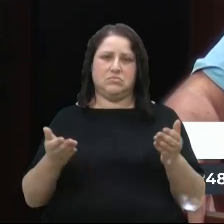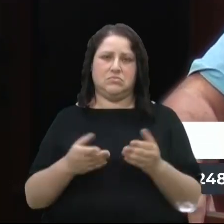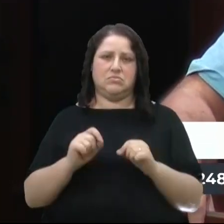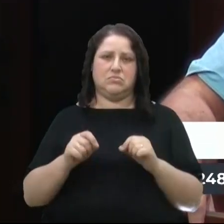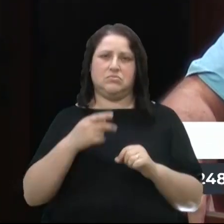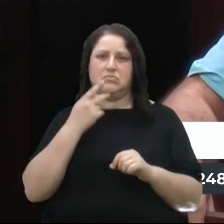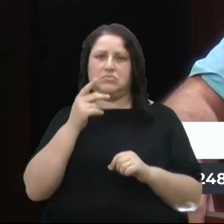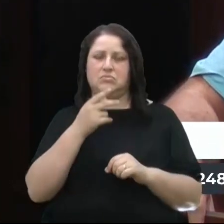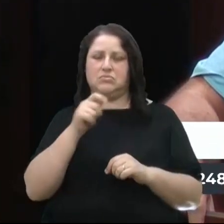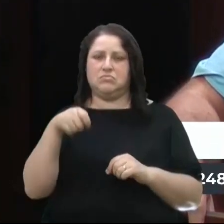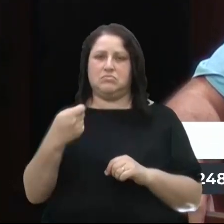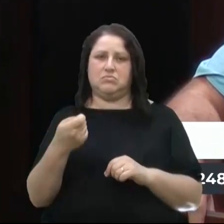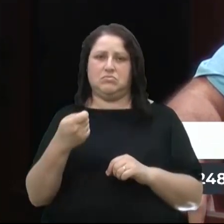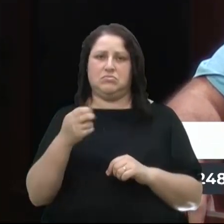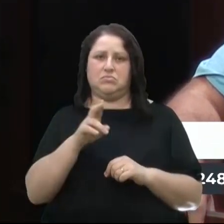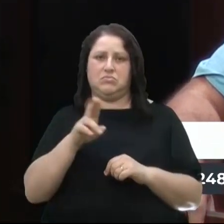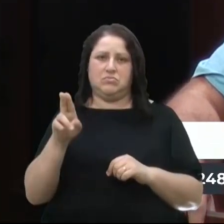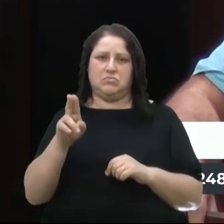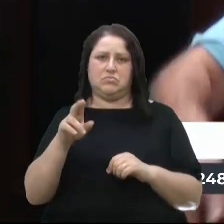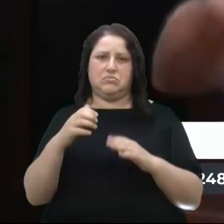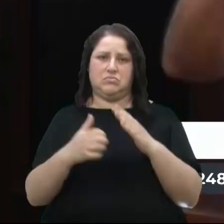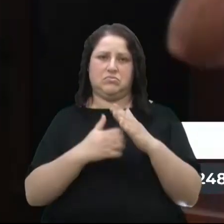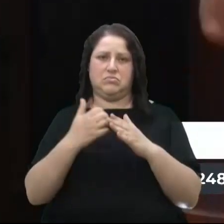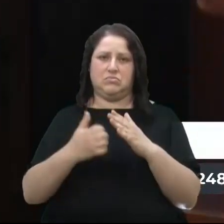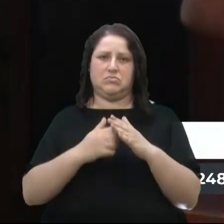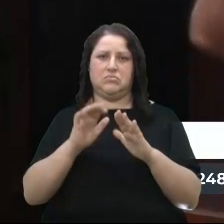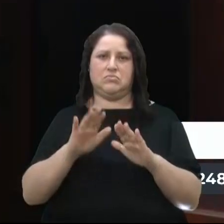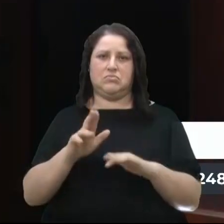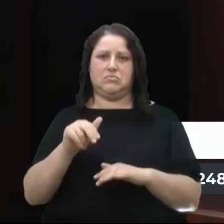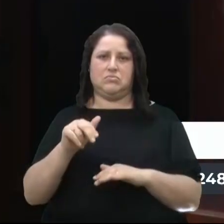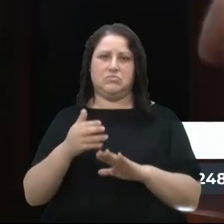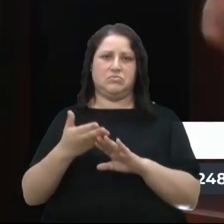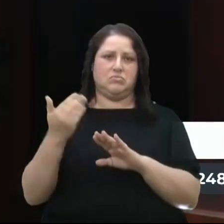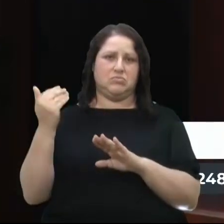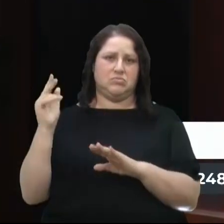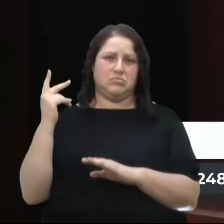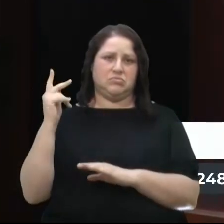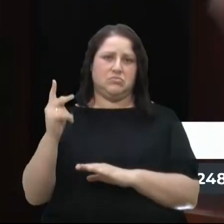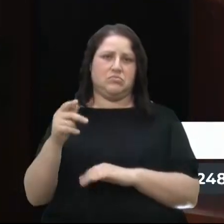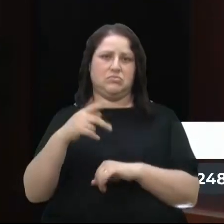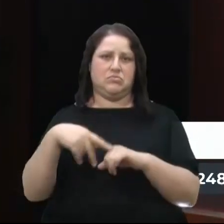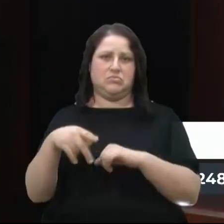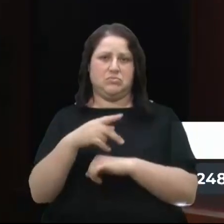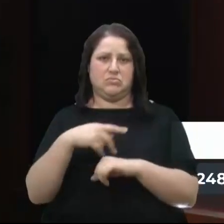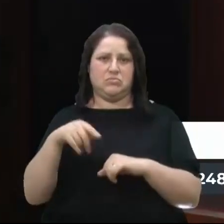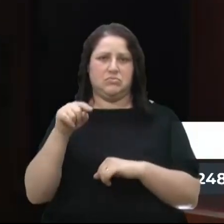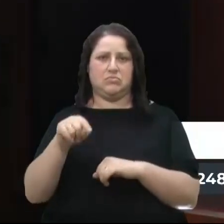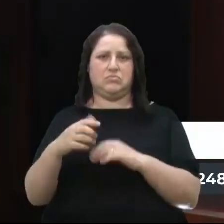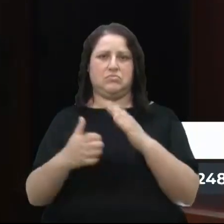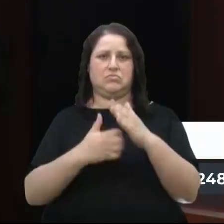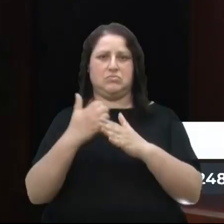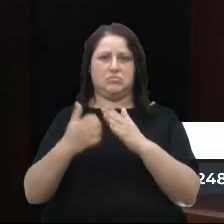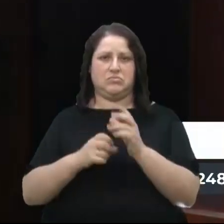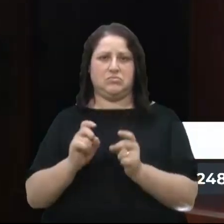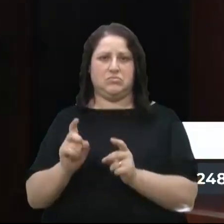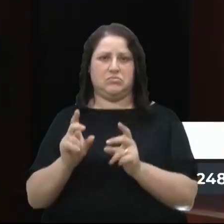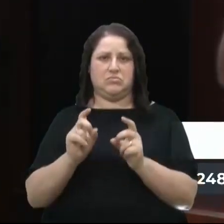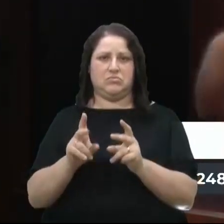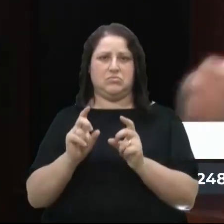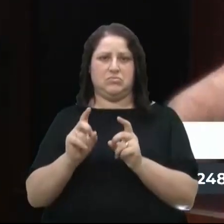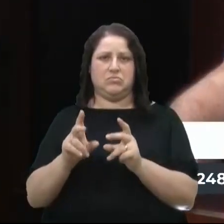eu não vou dizer nome dessa empresa, mas nunca antes na história desse país, essa empresa vendeu